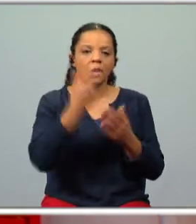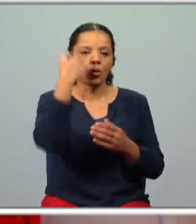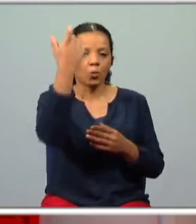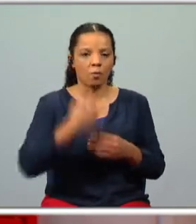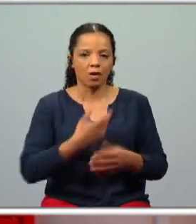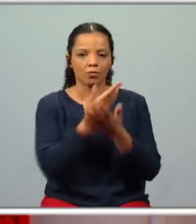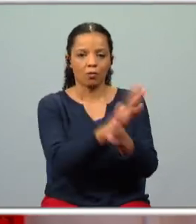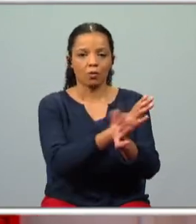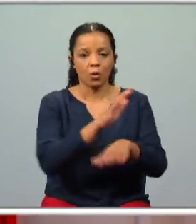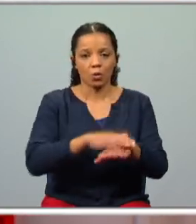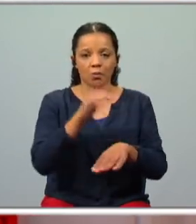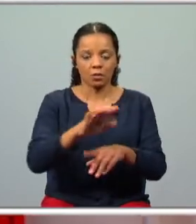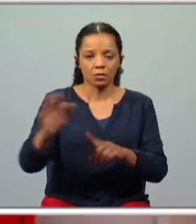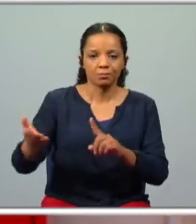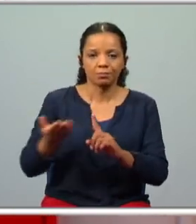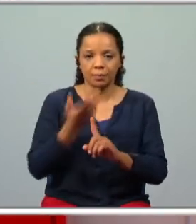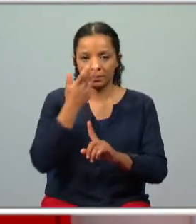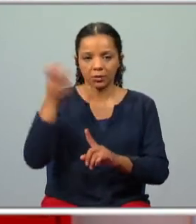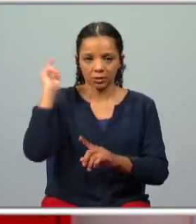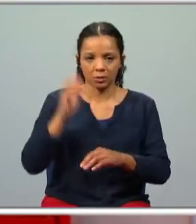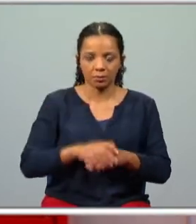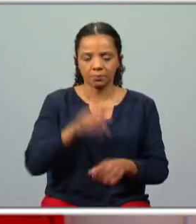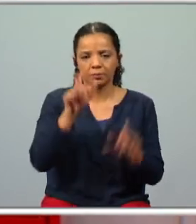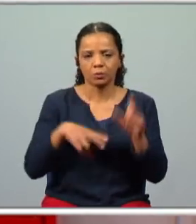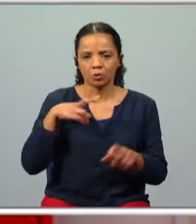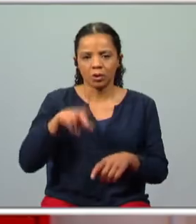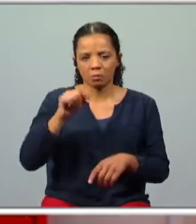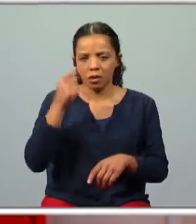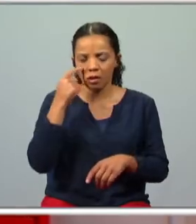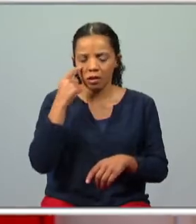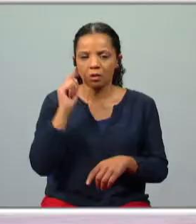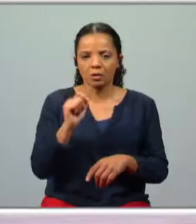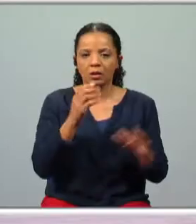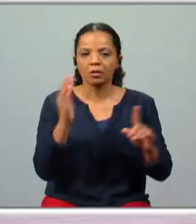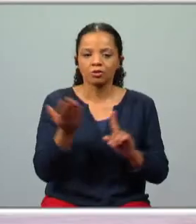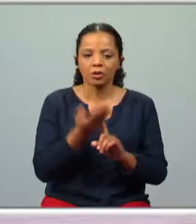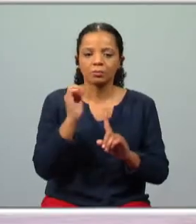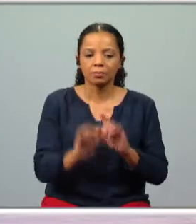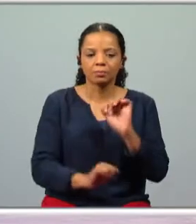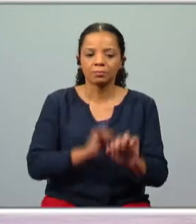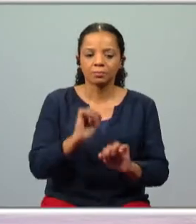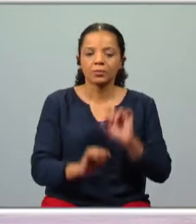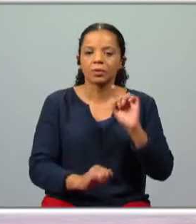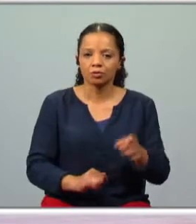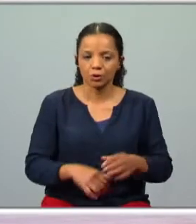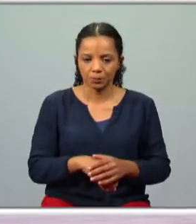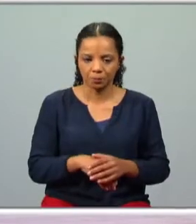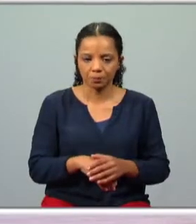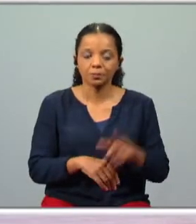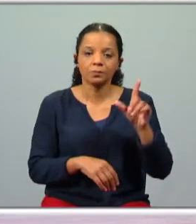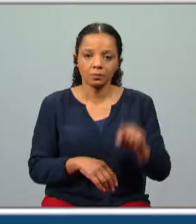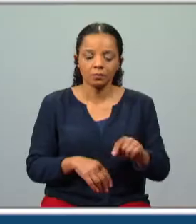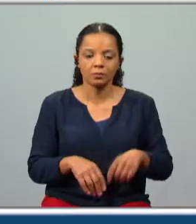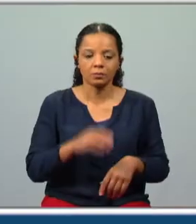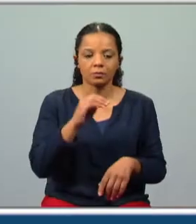eternamente castigado e aqui os portugueses também vão conhecer quais serão os seus castigos entretanto temos uma